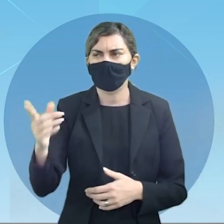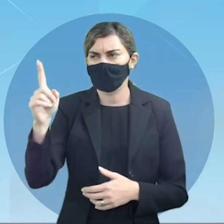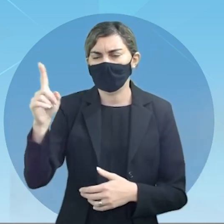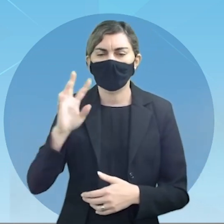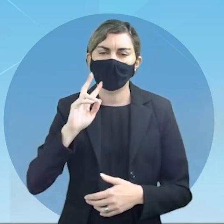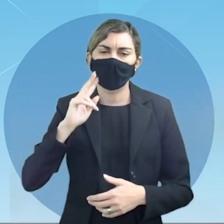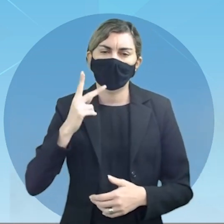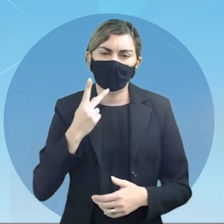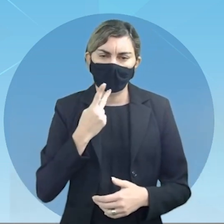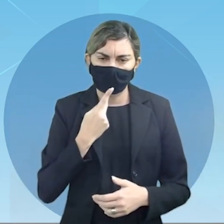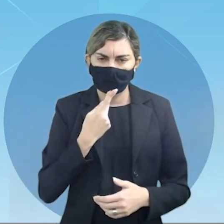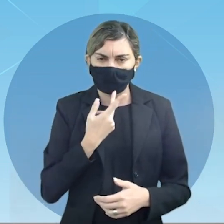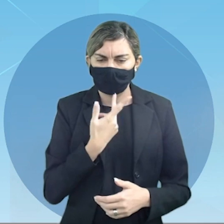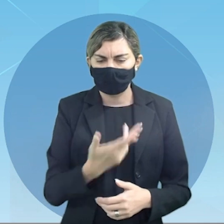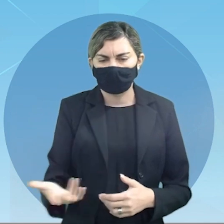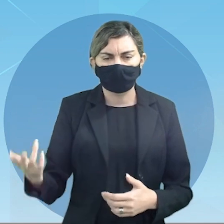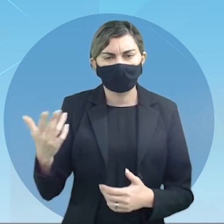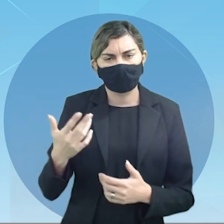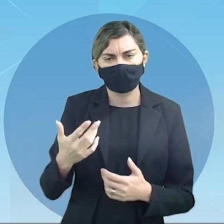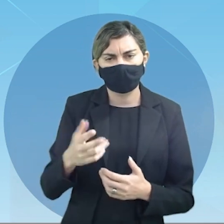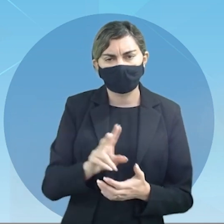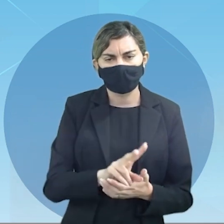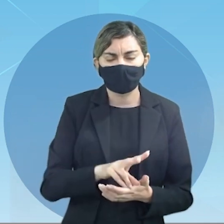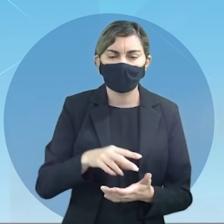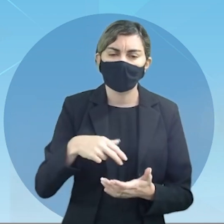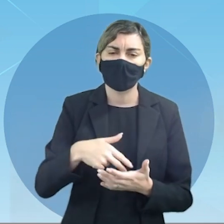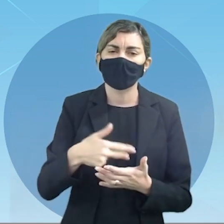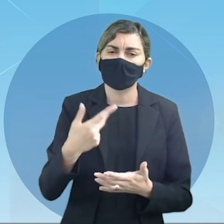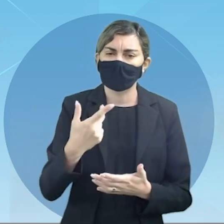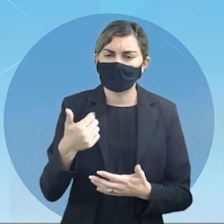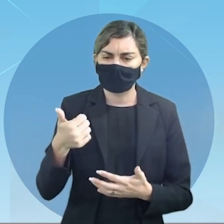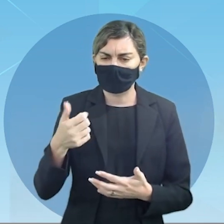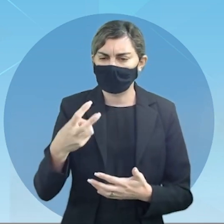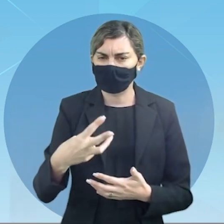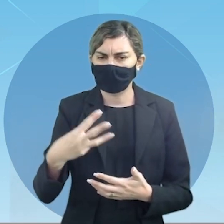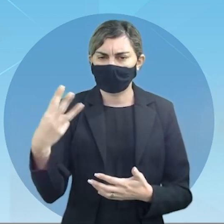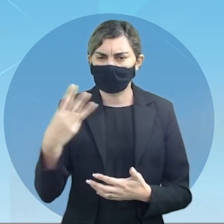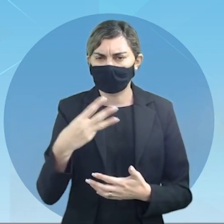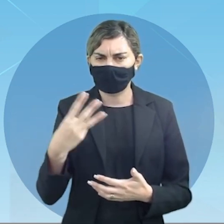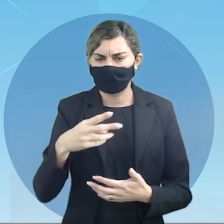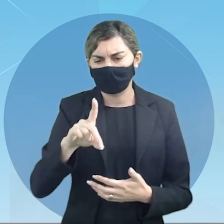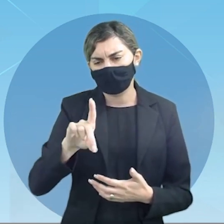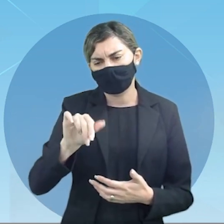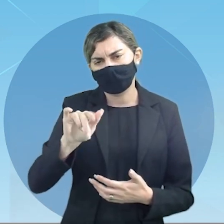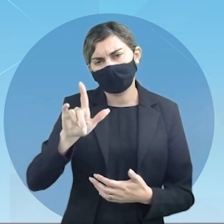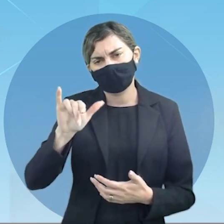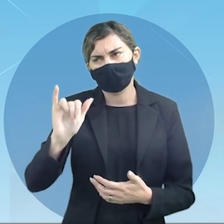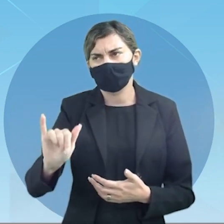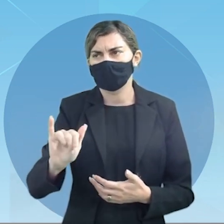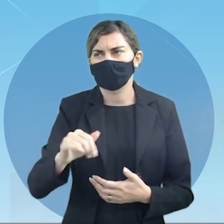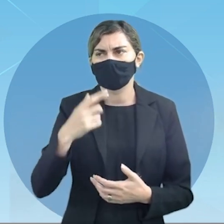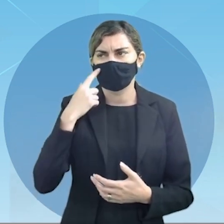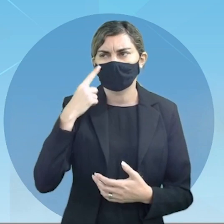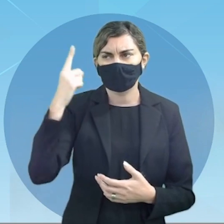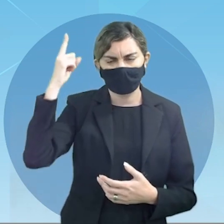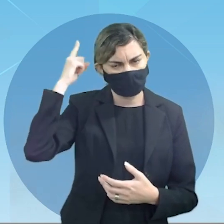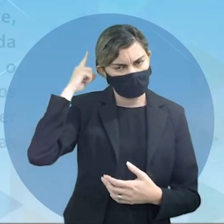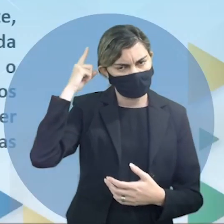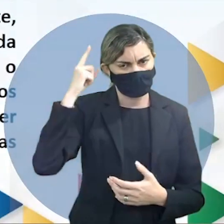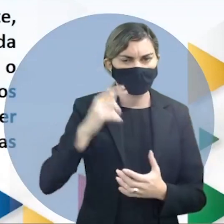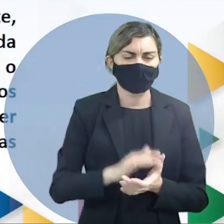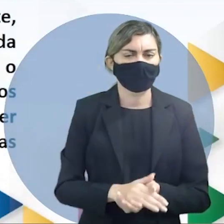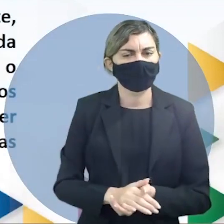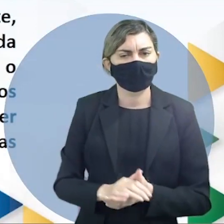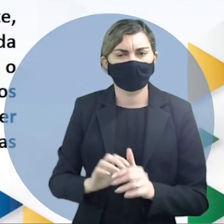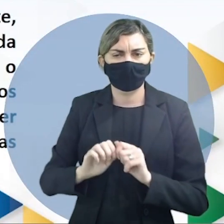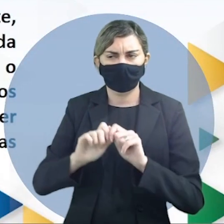reconhecido como a reencarnação do 13º Dalai olhem aí Giatazu certo?